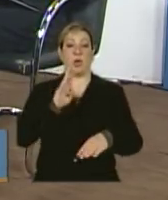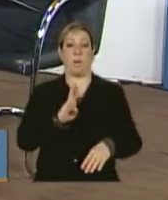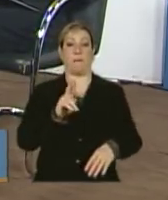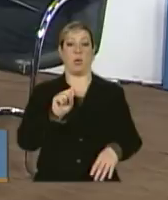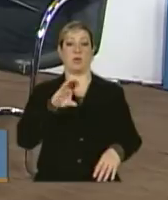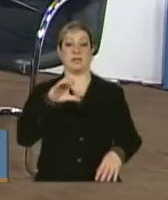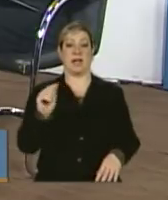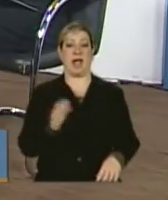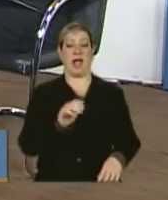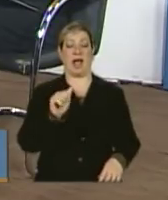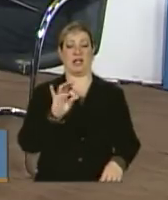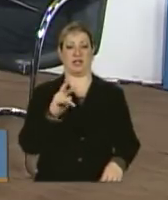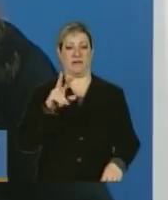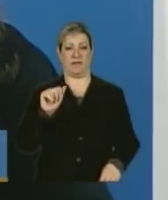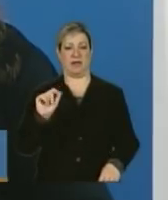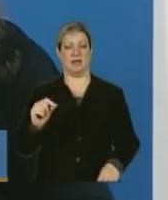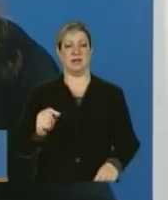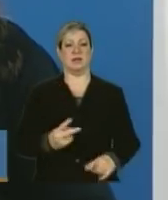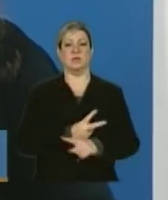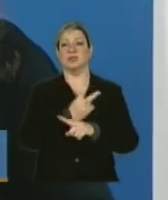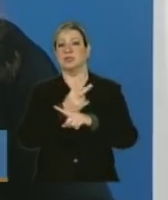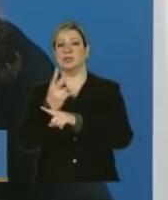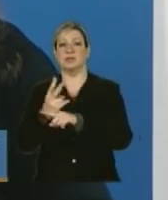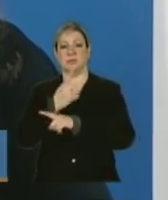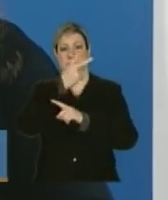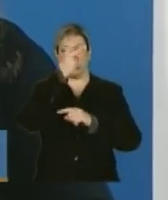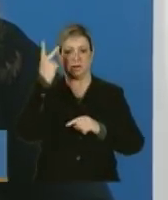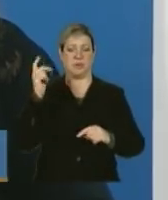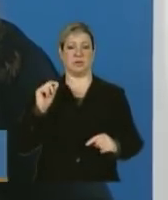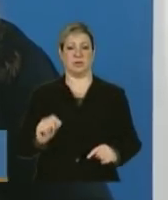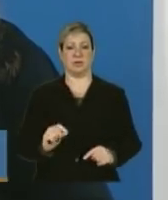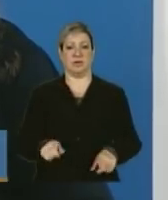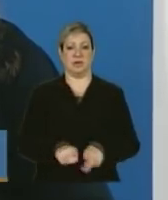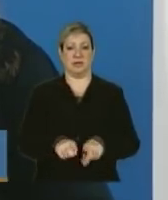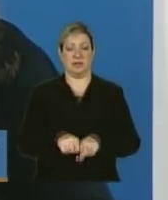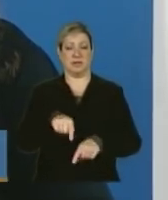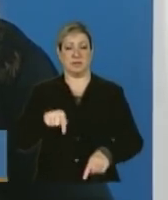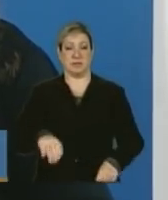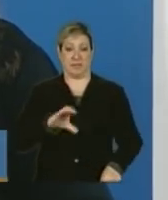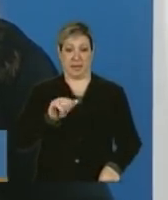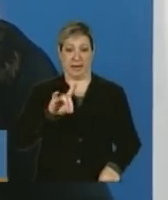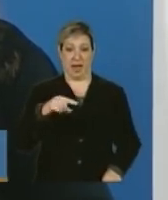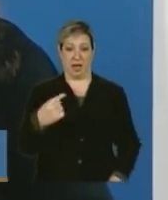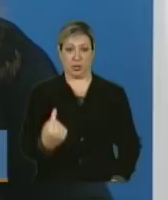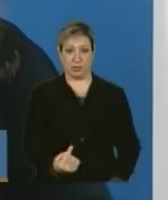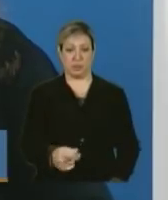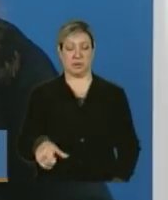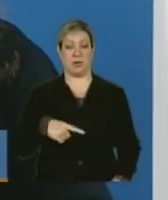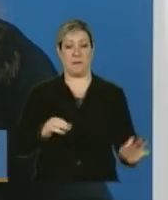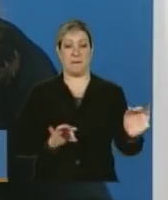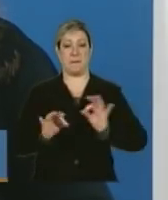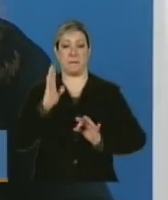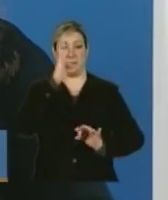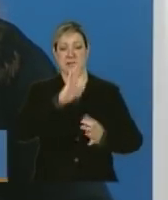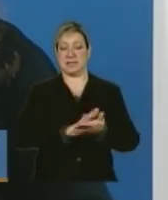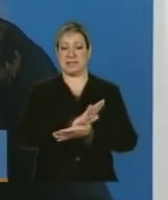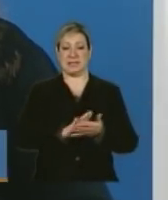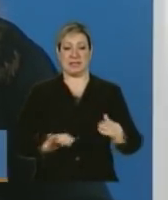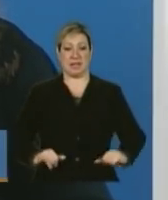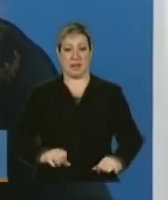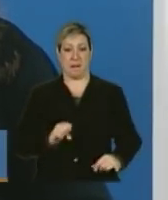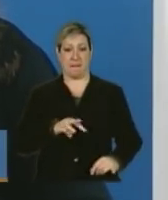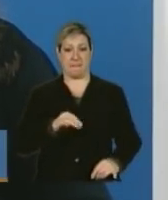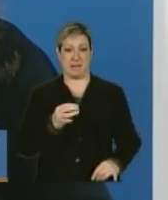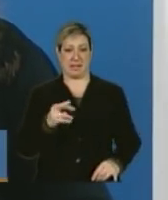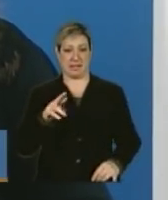cadastramento e atualização cadastral. Se o cadastro único é o mapa de pobreza do Plano Brasil Sem Miséria, ou seja, se é ele, se é a partir